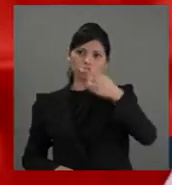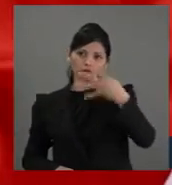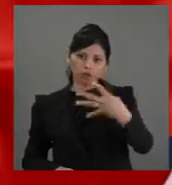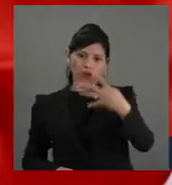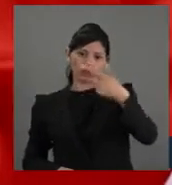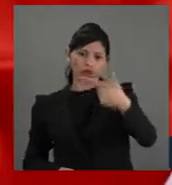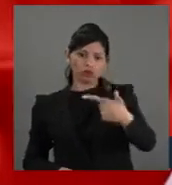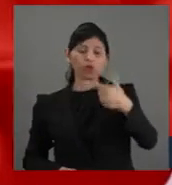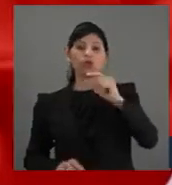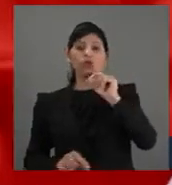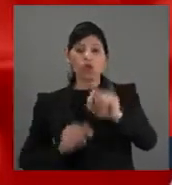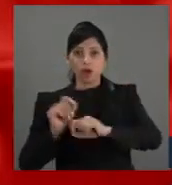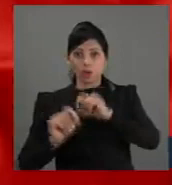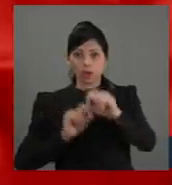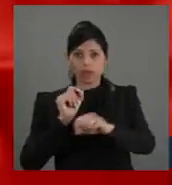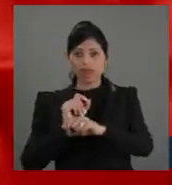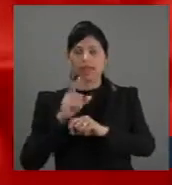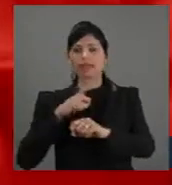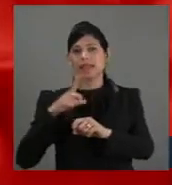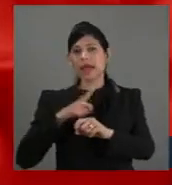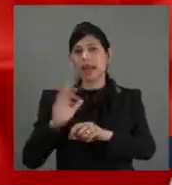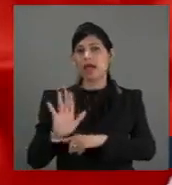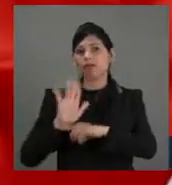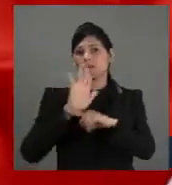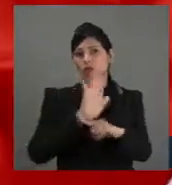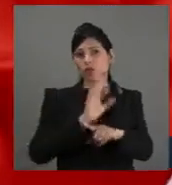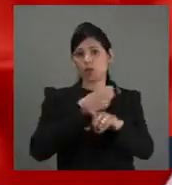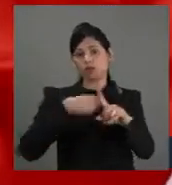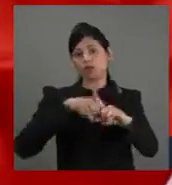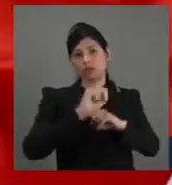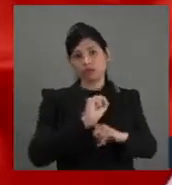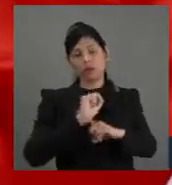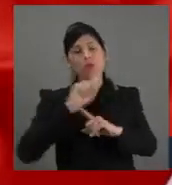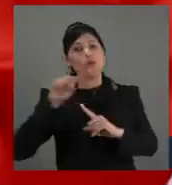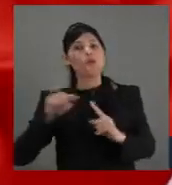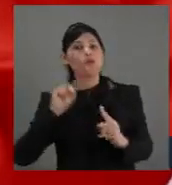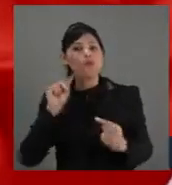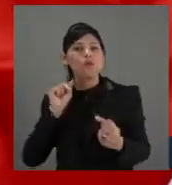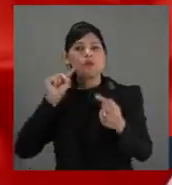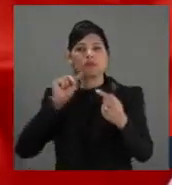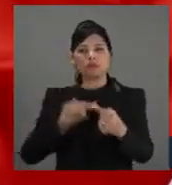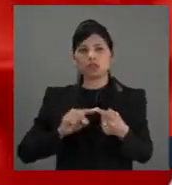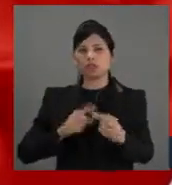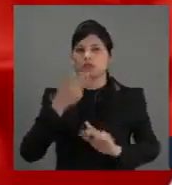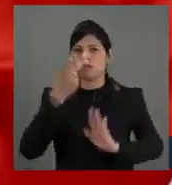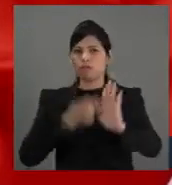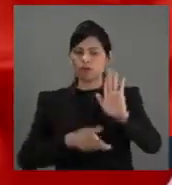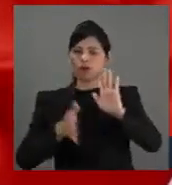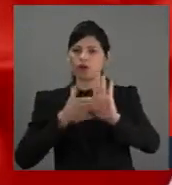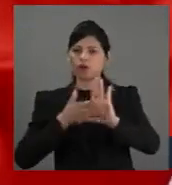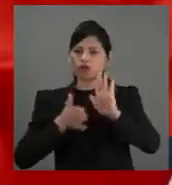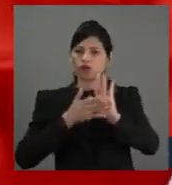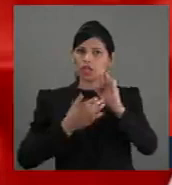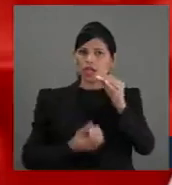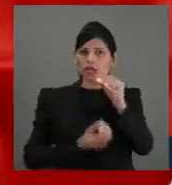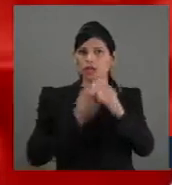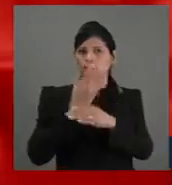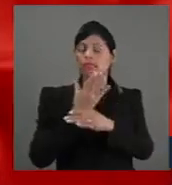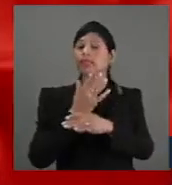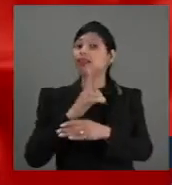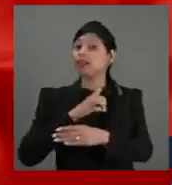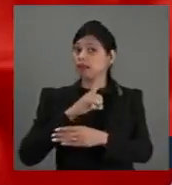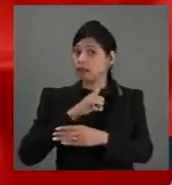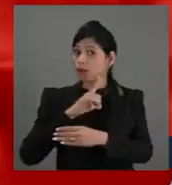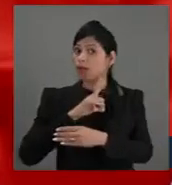organização da assistência social, com o objetivo de estabelecer programas de assistência